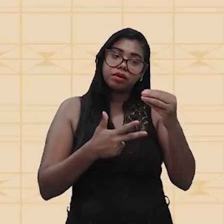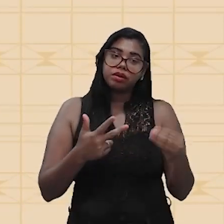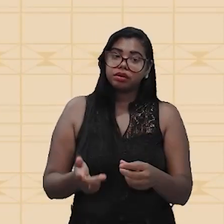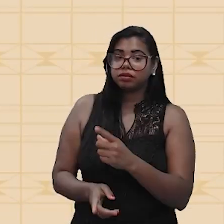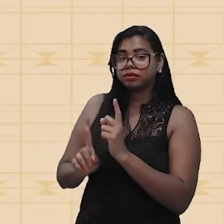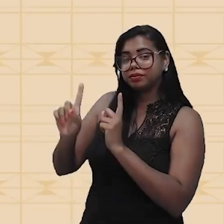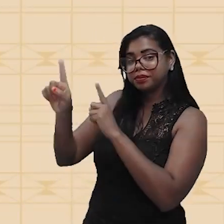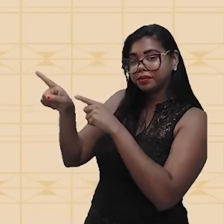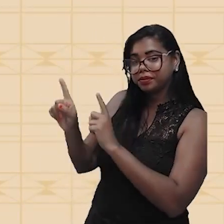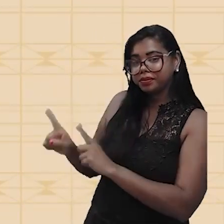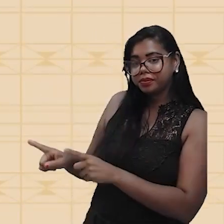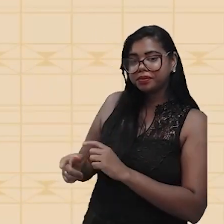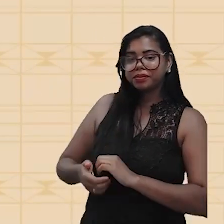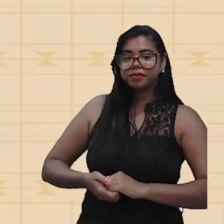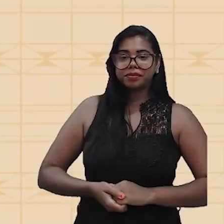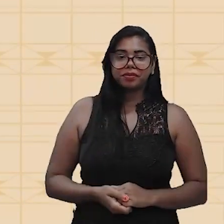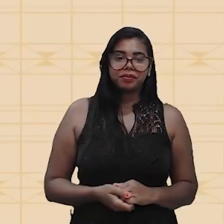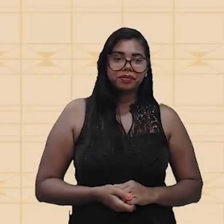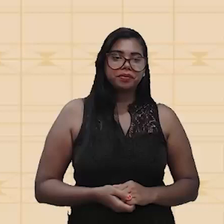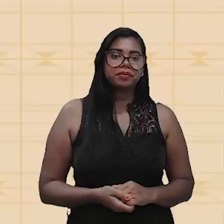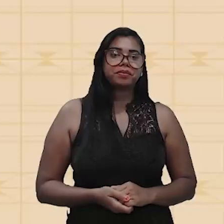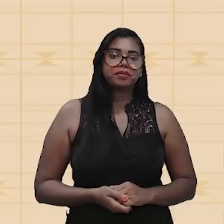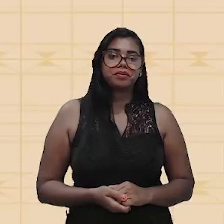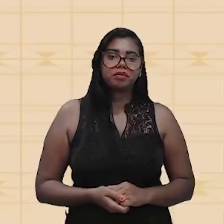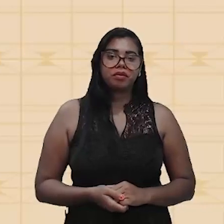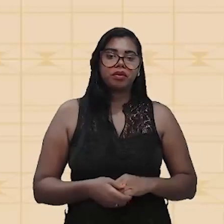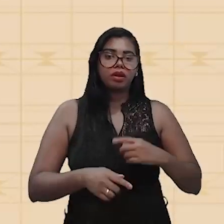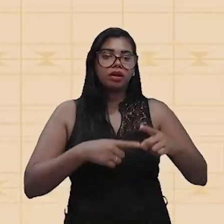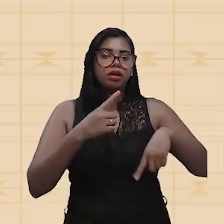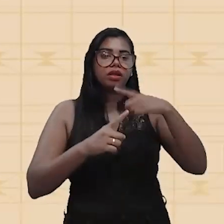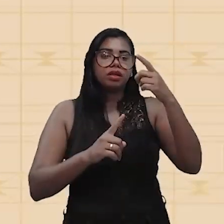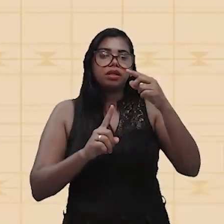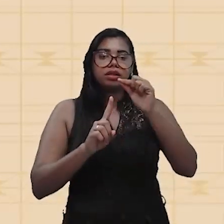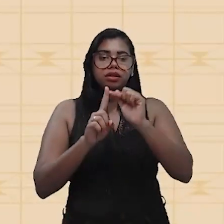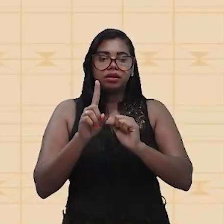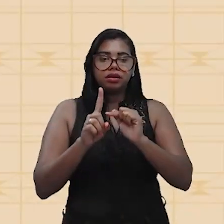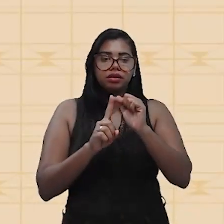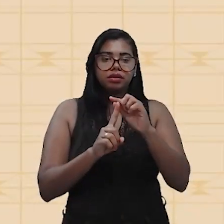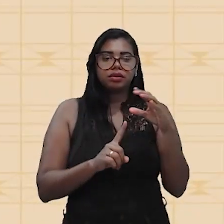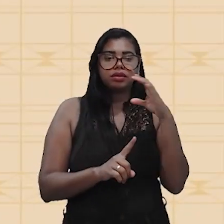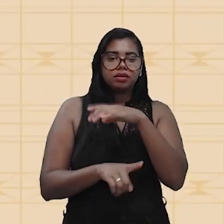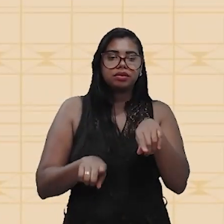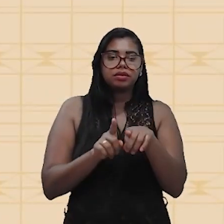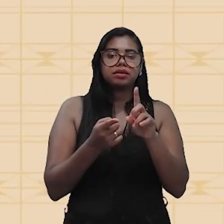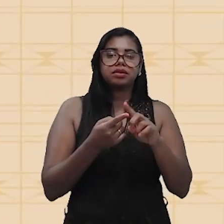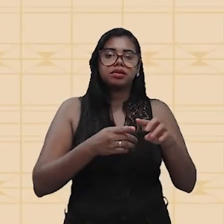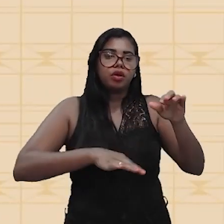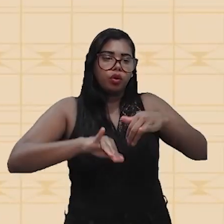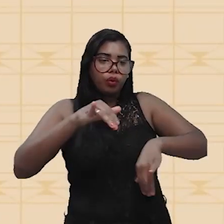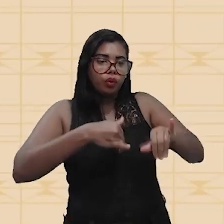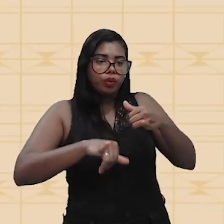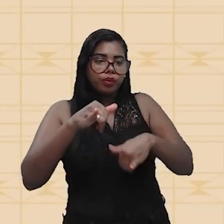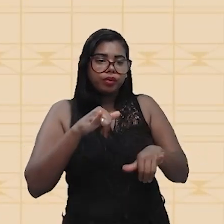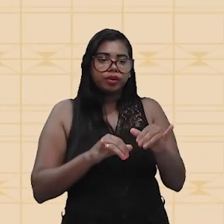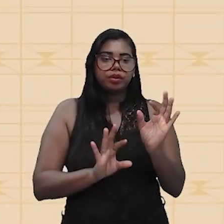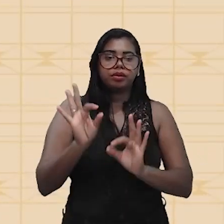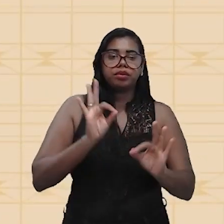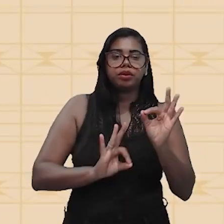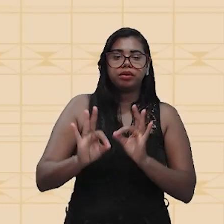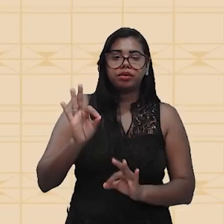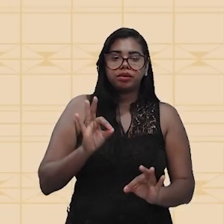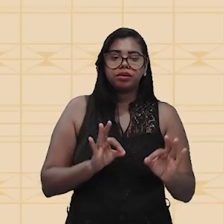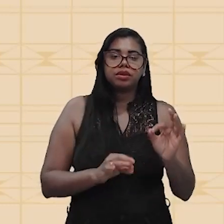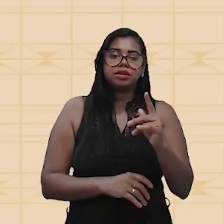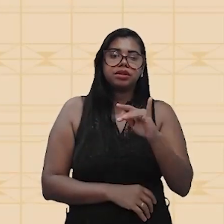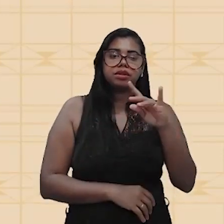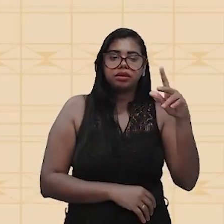recapitulando, efeito Joule, que é o efeito que gera o aquecimento, nós temos o efeito químico, que é o efeito produzido pelas pilhas e baterias,